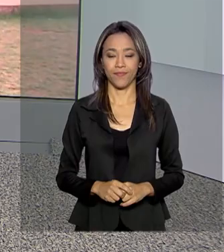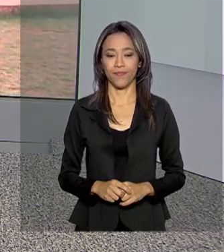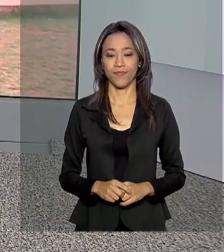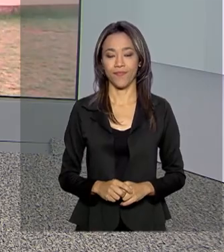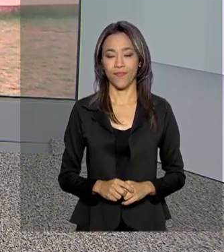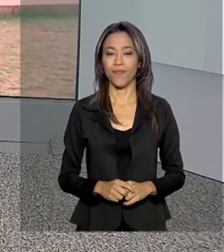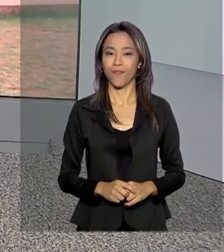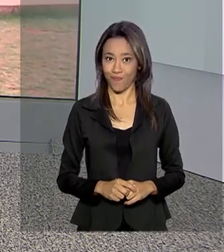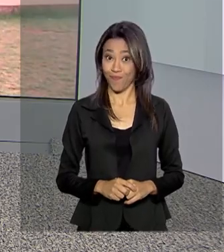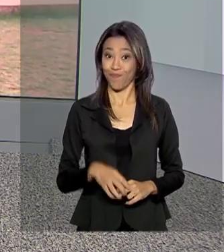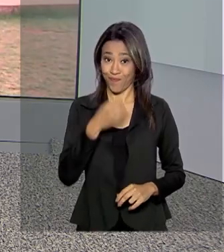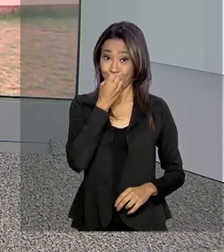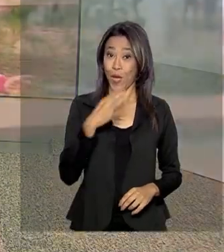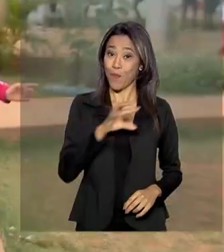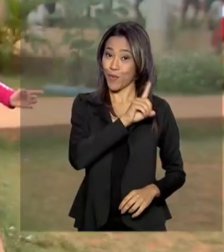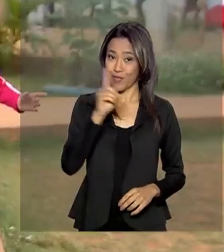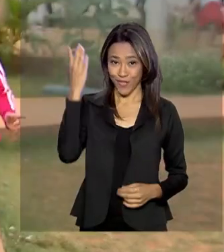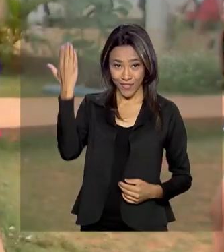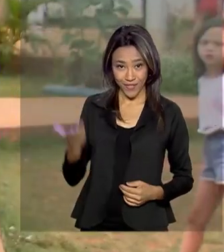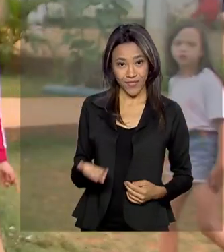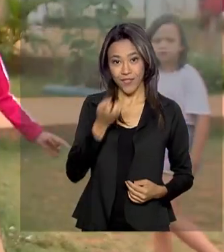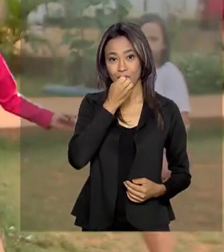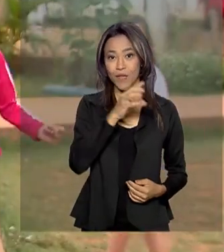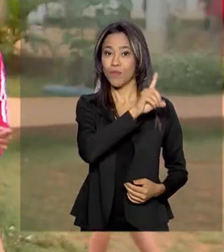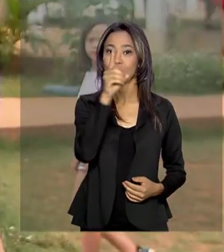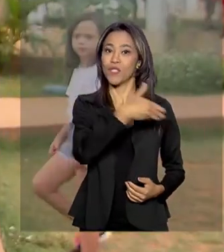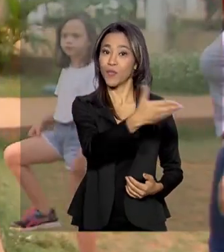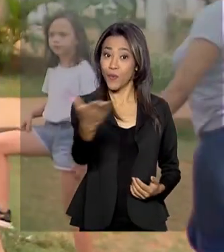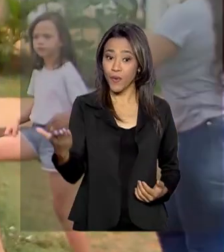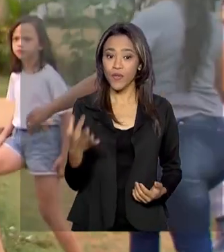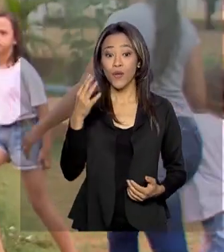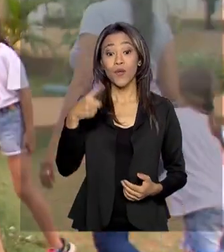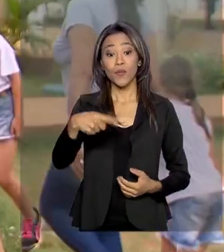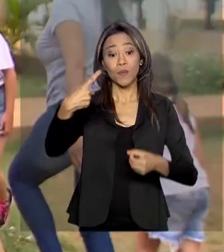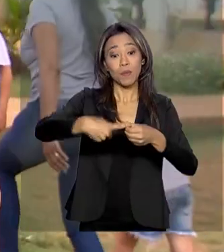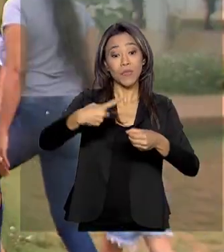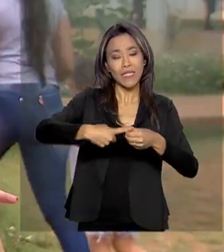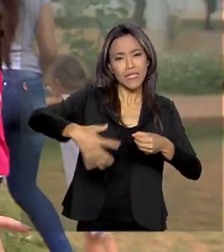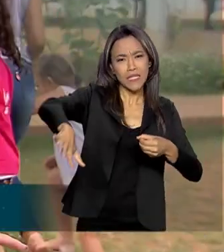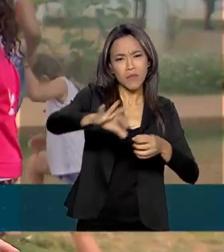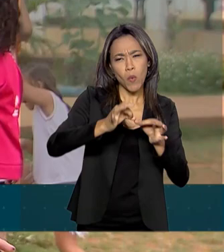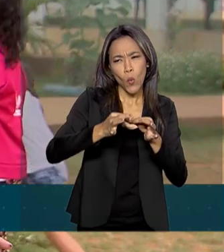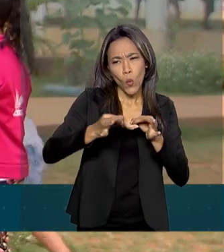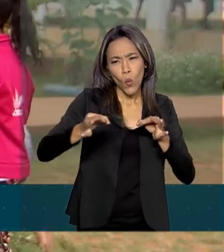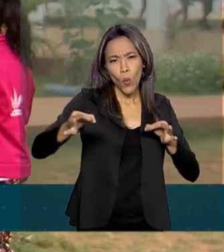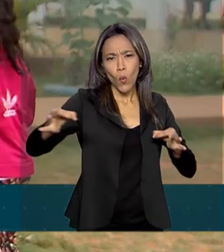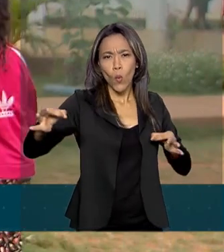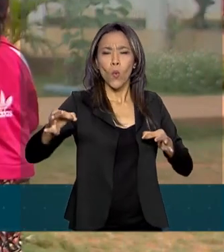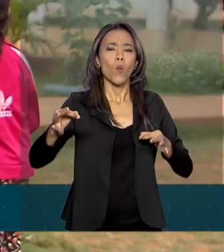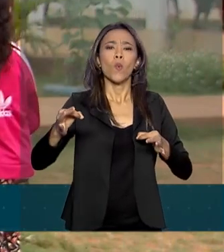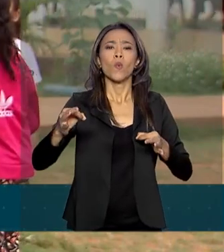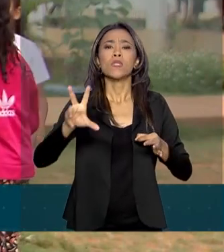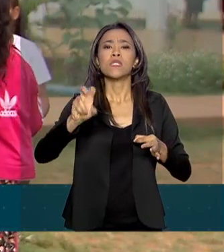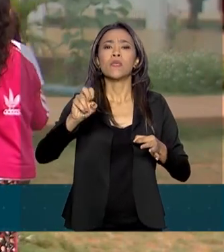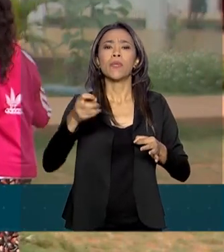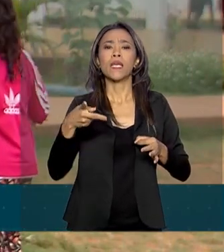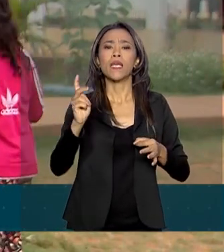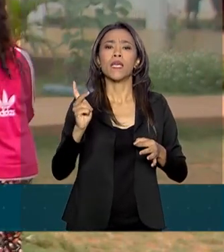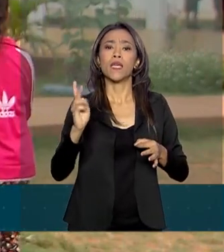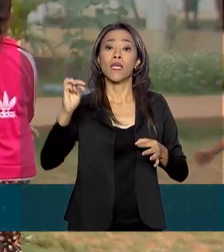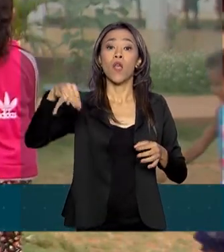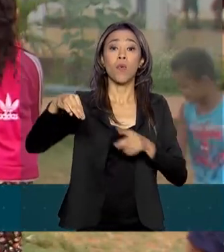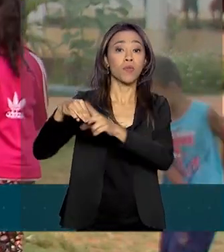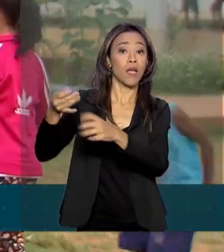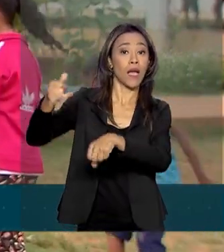Bom dia, Mara! Bom dia a todos! Olha, eu estou no município de Bela Vista de Goiás, que fica a 50 quilômetros da capital goiânia, e estou numa